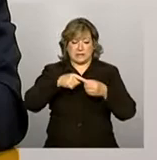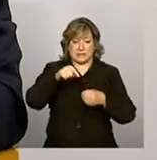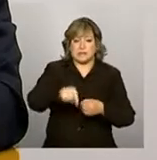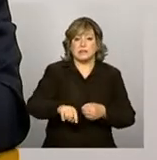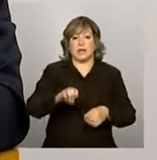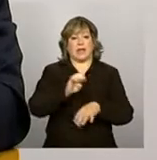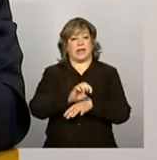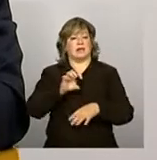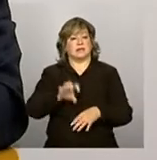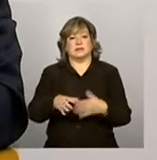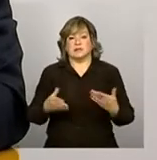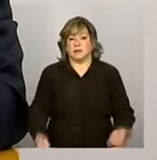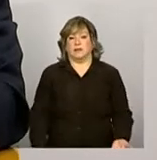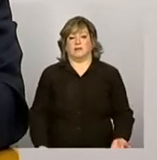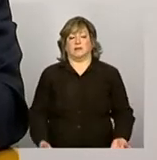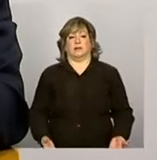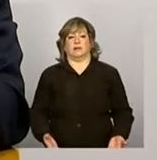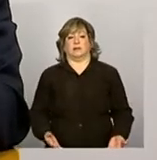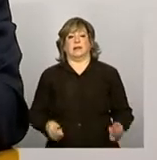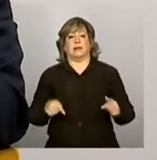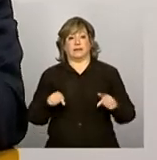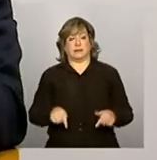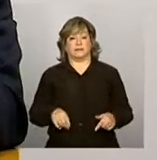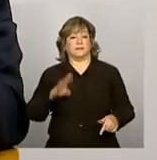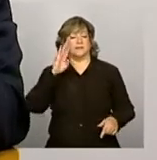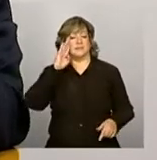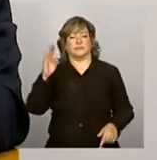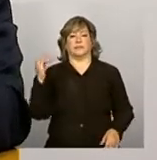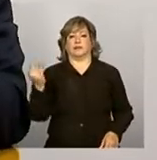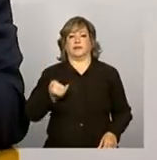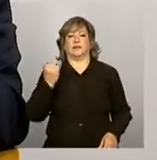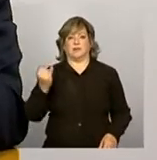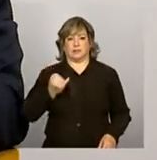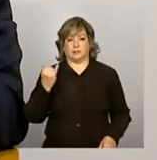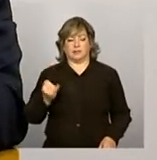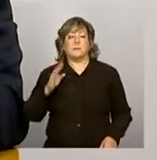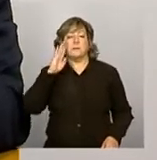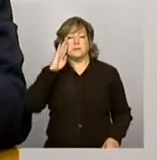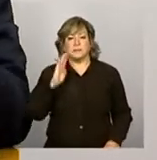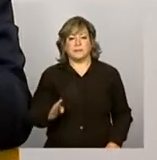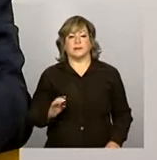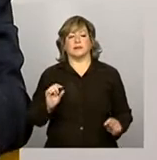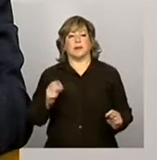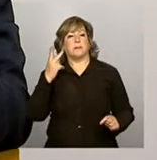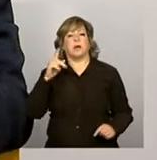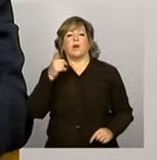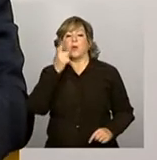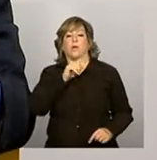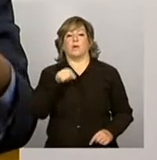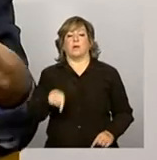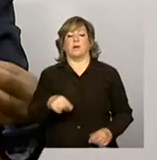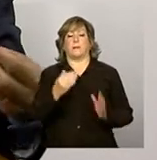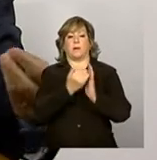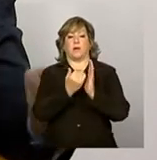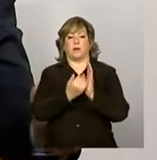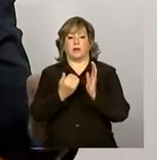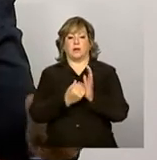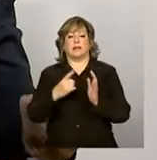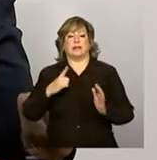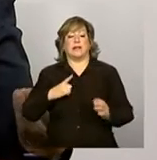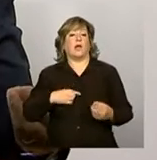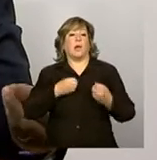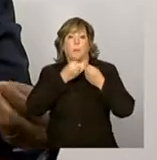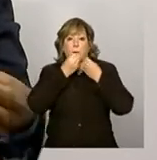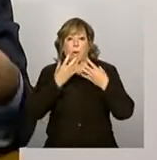estado. Então, eles são uma peça fundamental, primordial para que o programa tenha uma boa